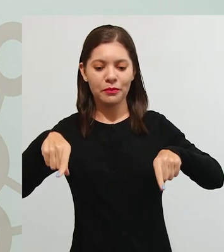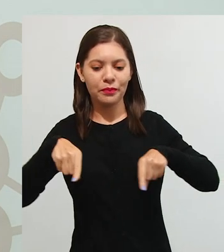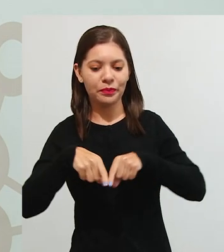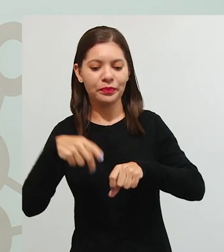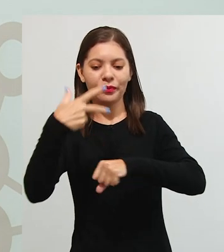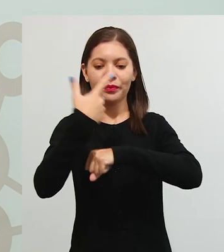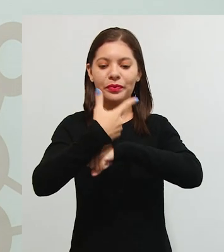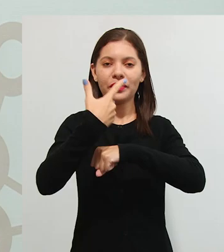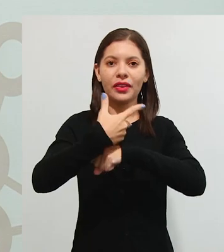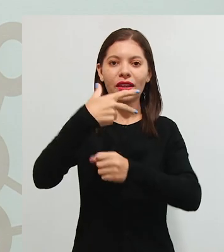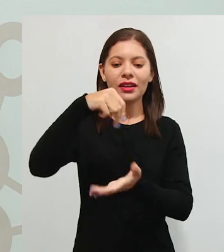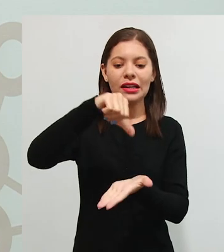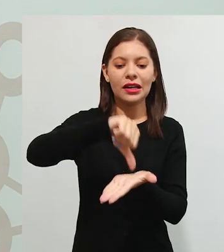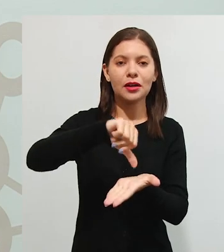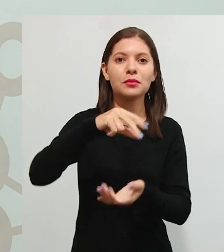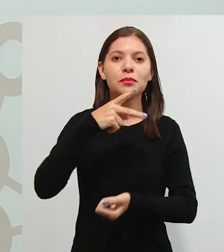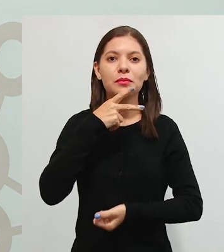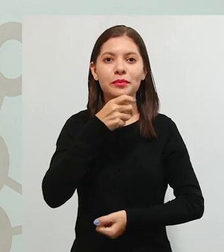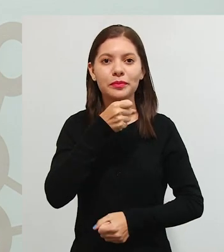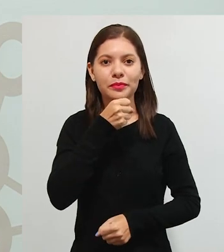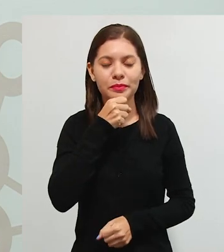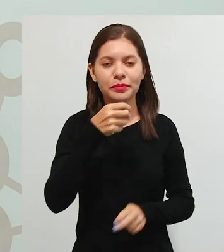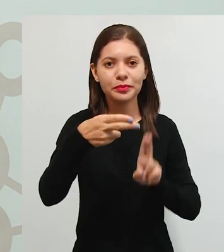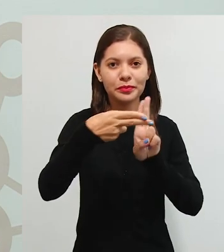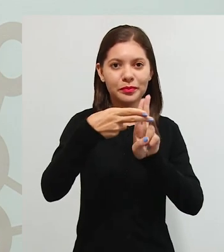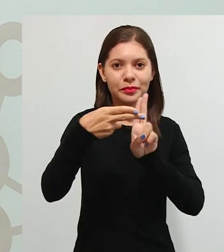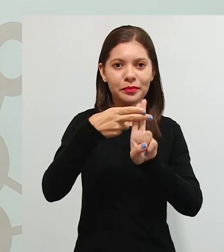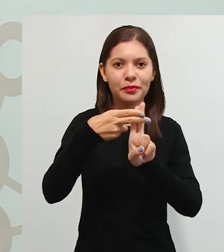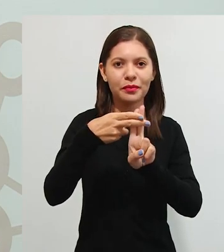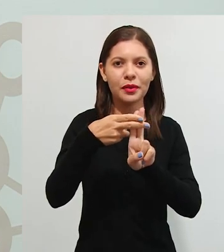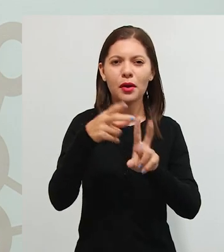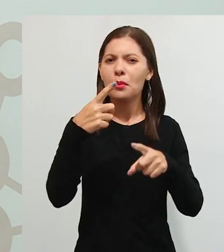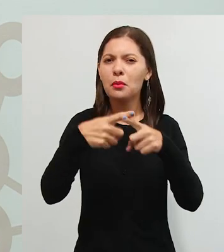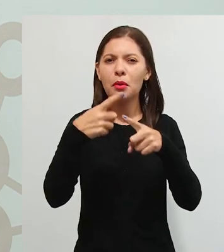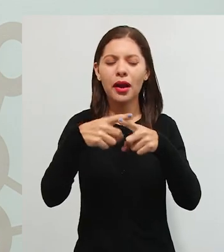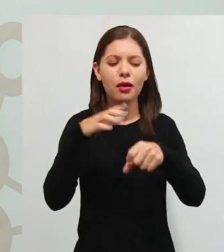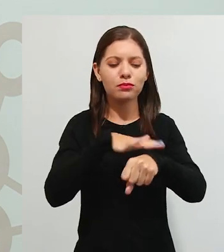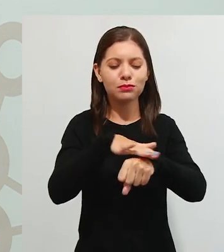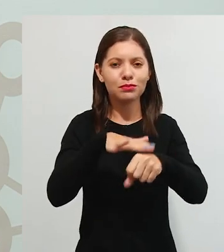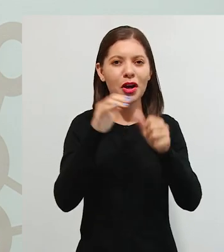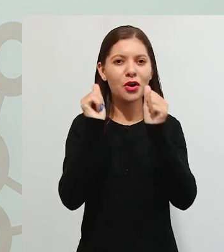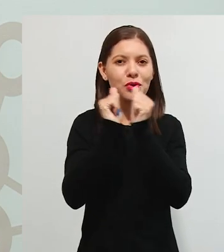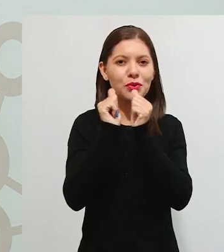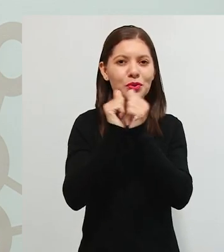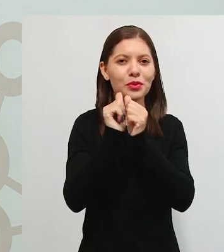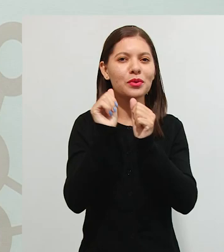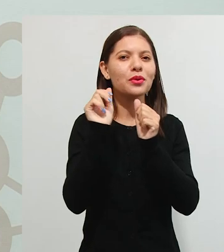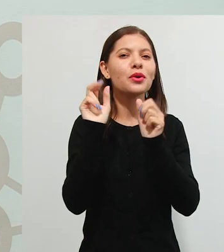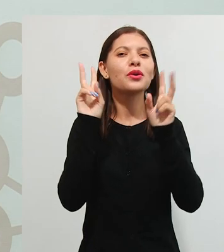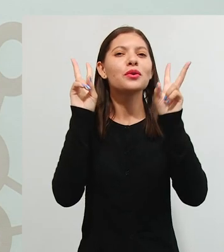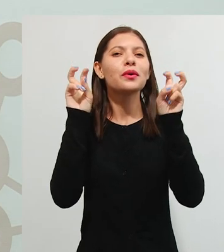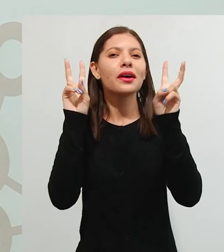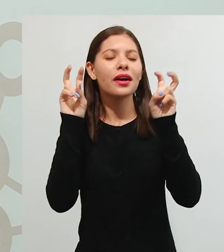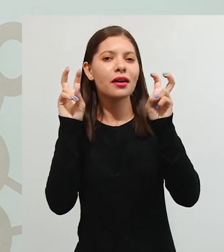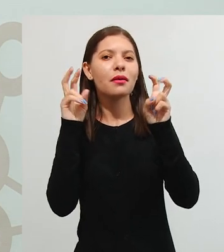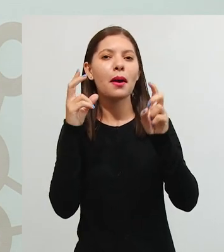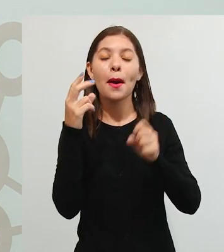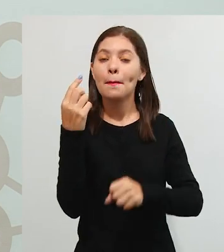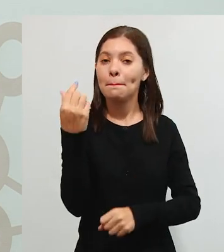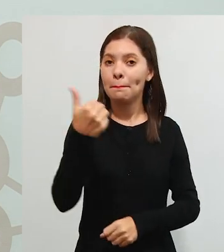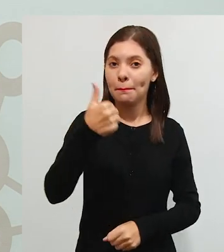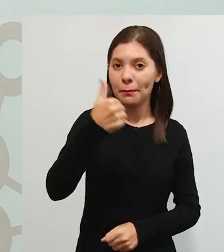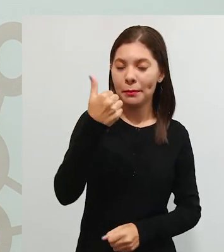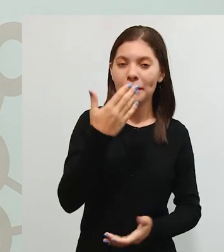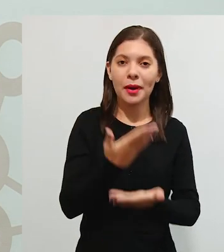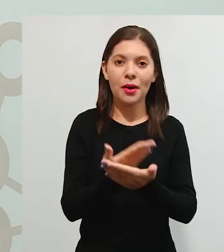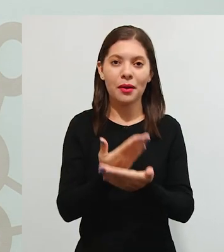Porto Velho, Zona Norte, para conversar com você sobre a nossa primeira aula. Eu sou uma mulher